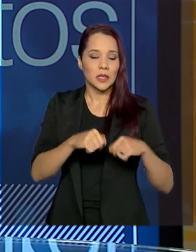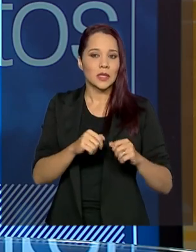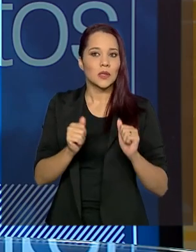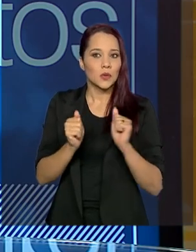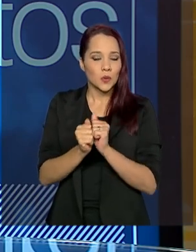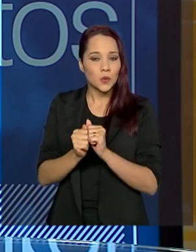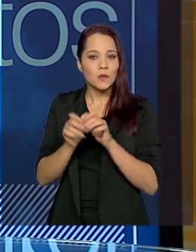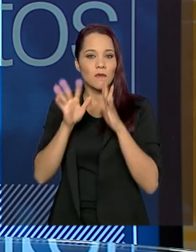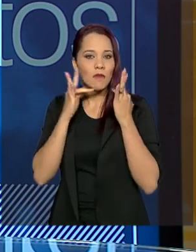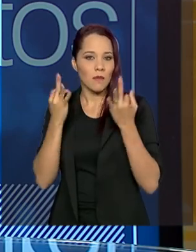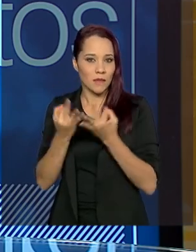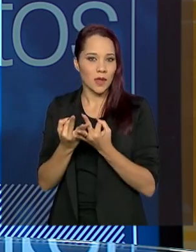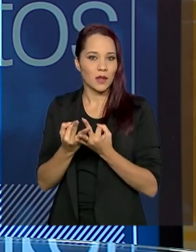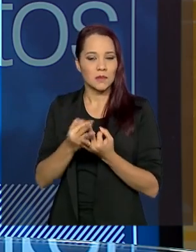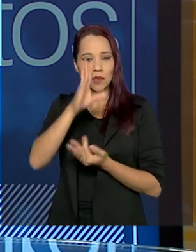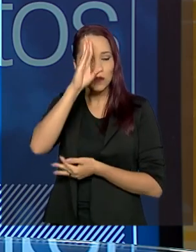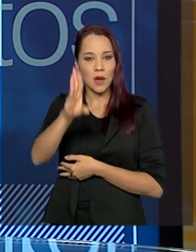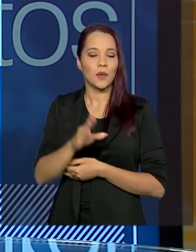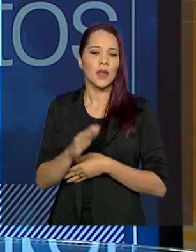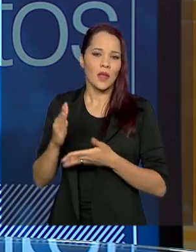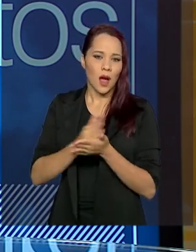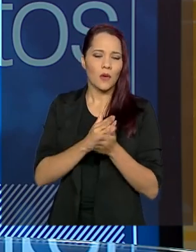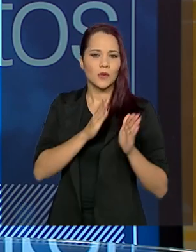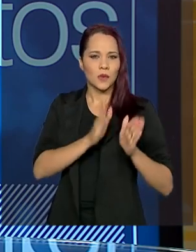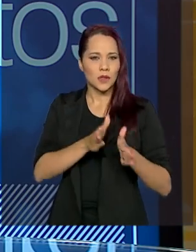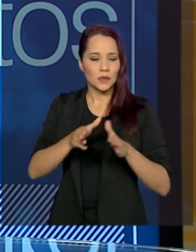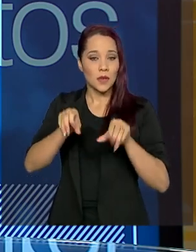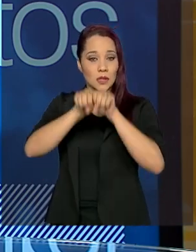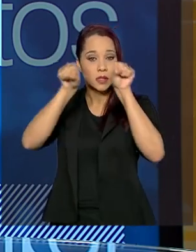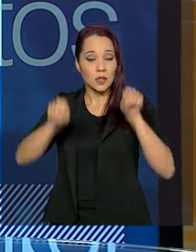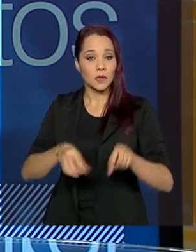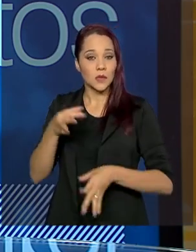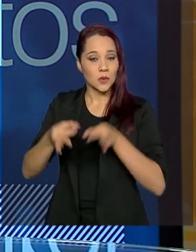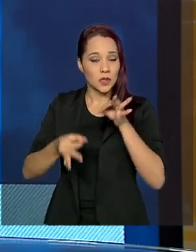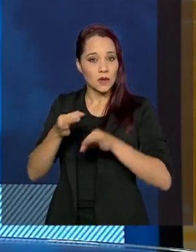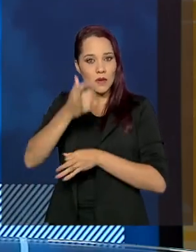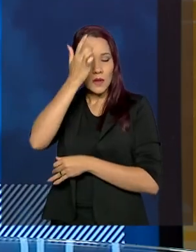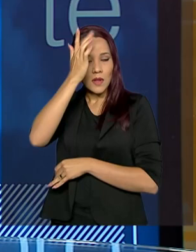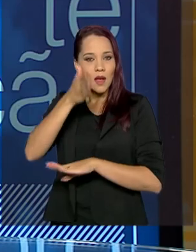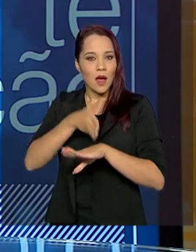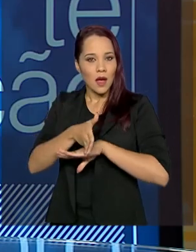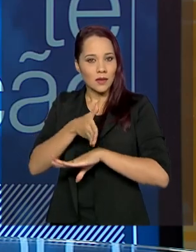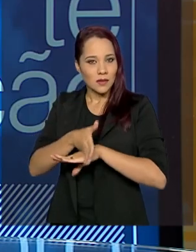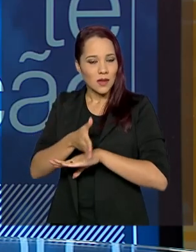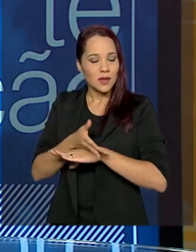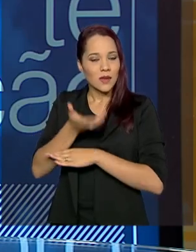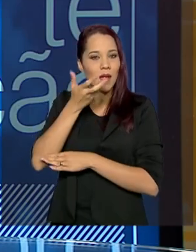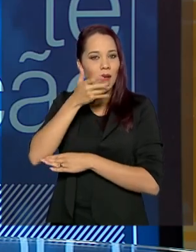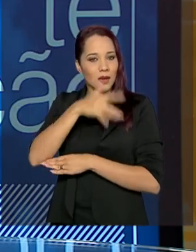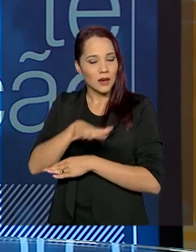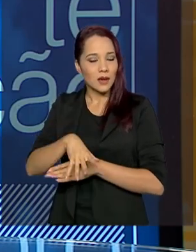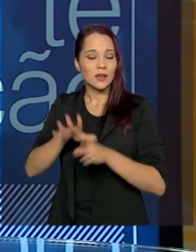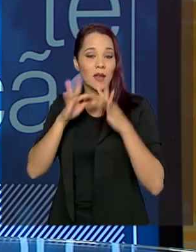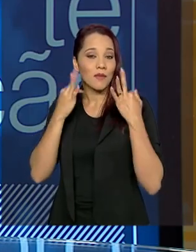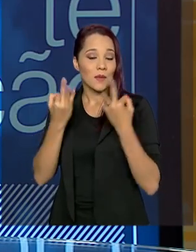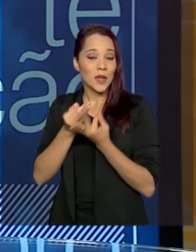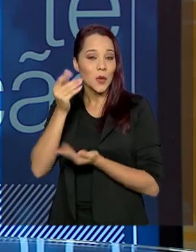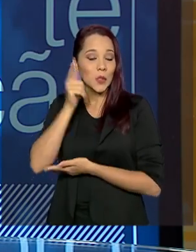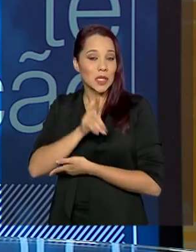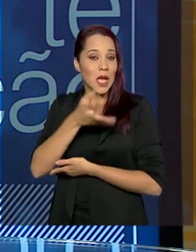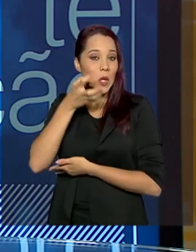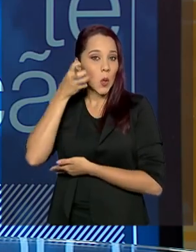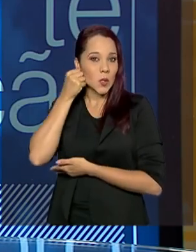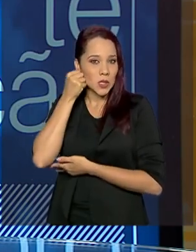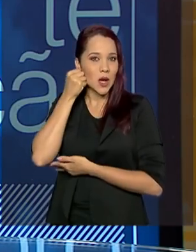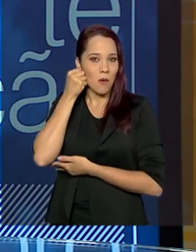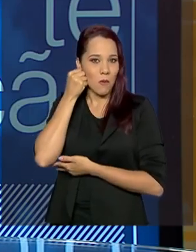convivendo em família. Então, alguns procedimentos do sistema de justiça facilitaram o acesso da criança à família, né? No caso de adoção,